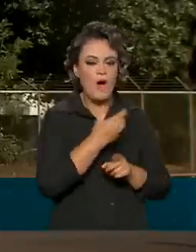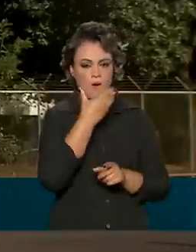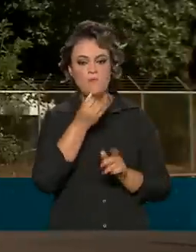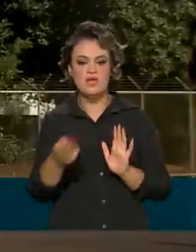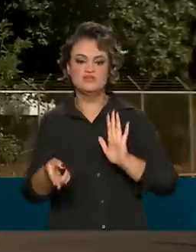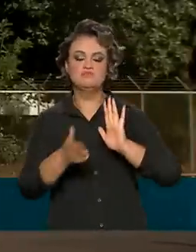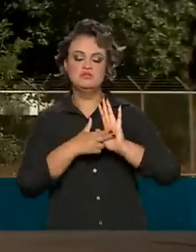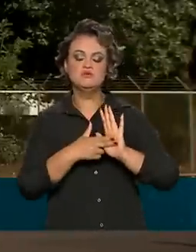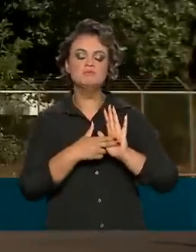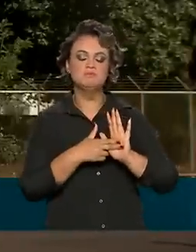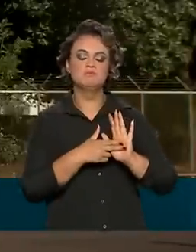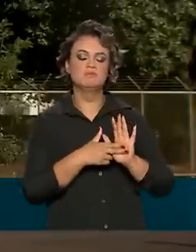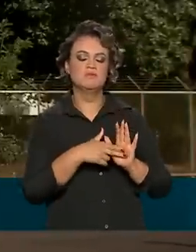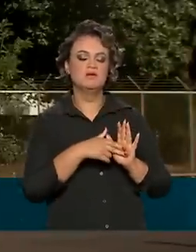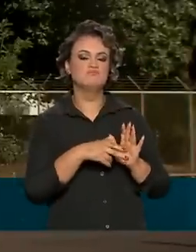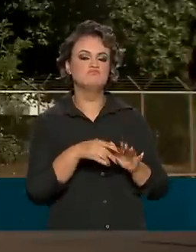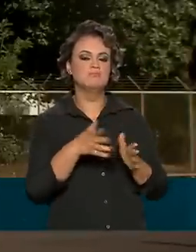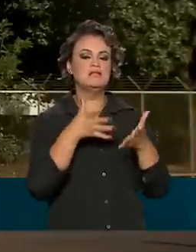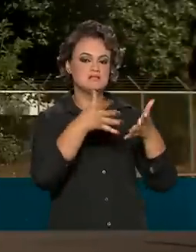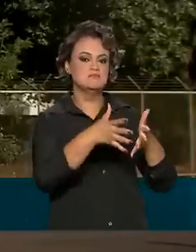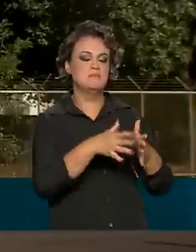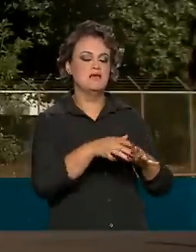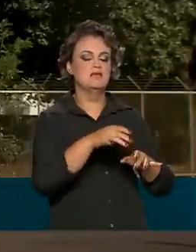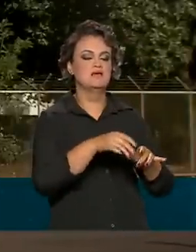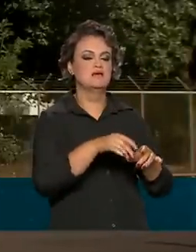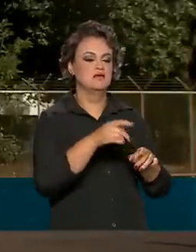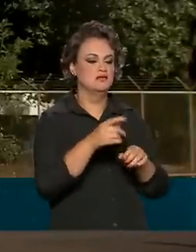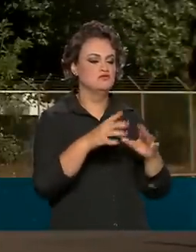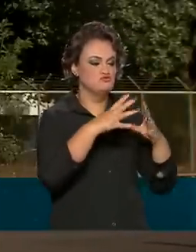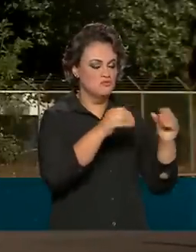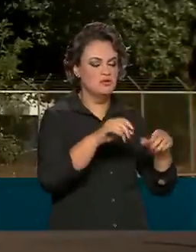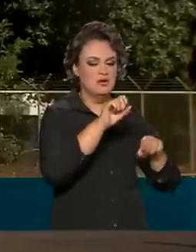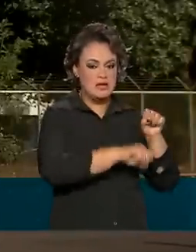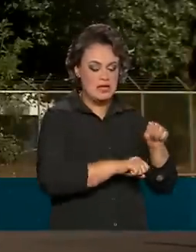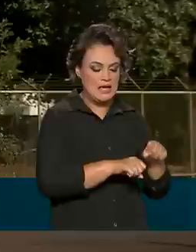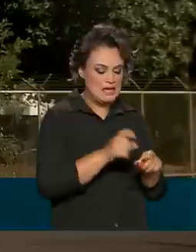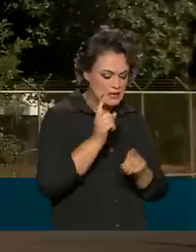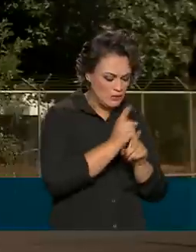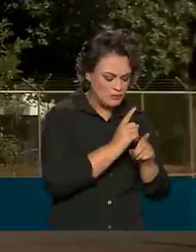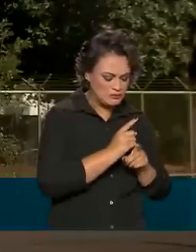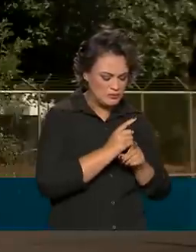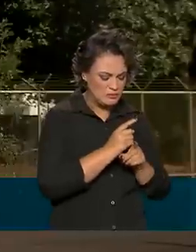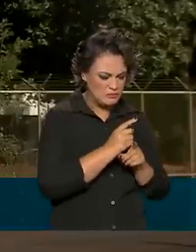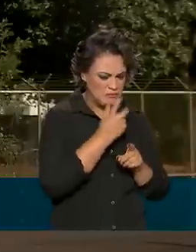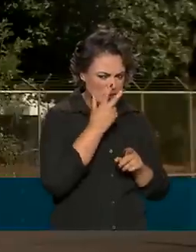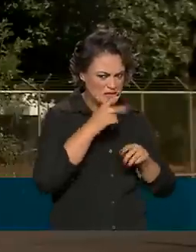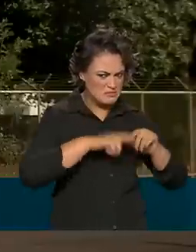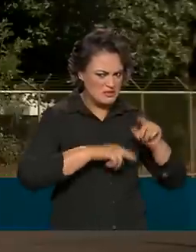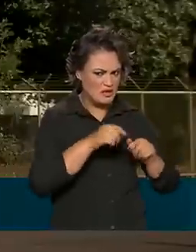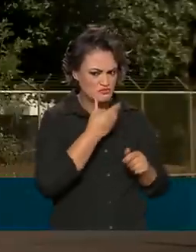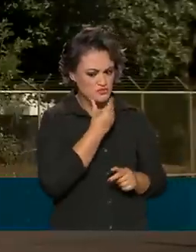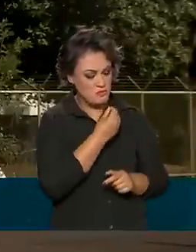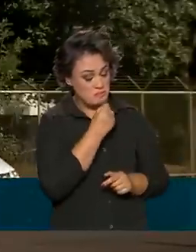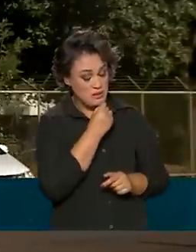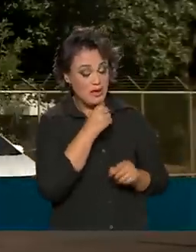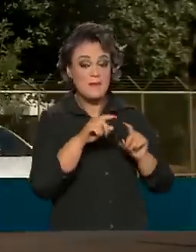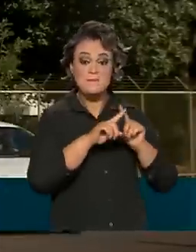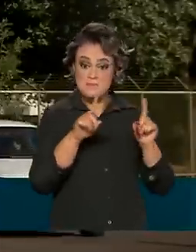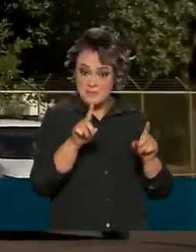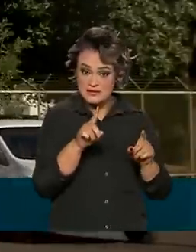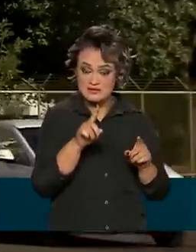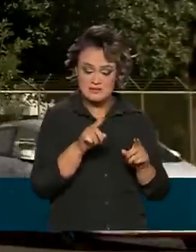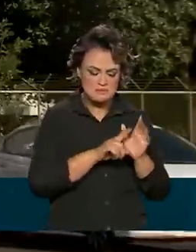desaparecimento de Bruno e também de Dom, a perícia identificou um perfil genético masculino. Mas os peritos excluíram a possibilidade